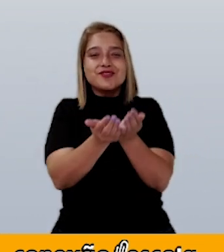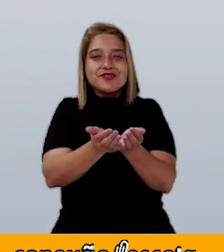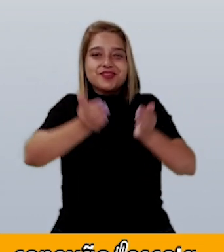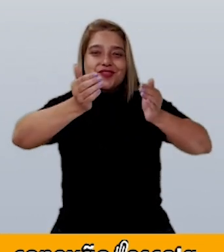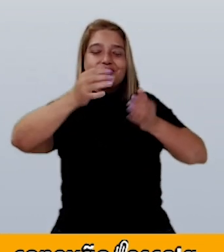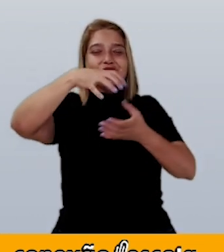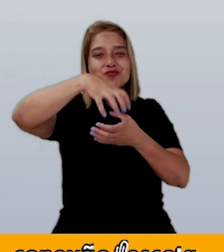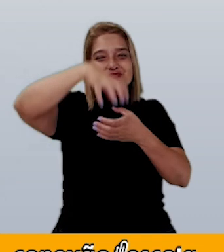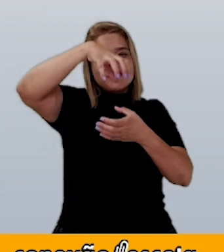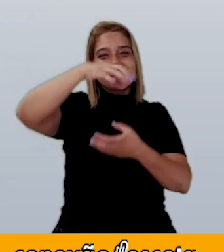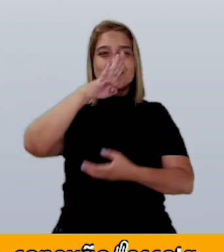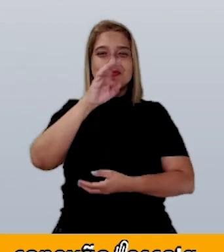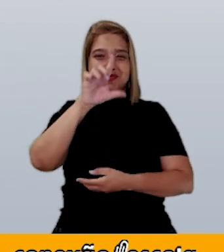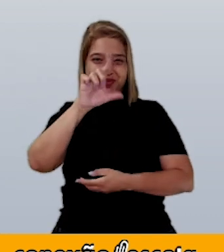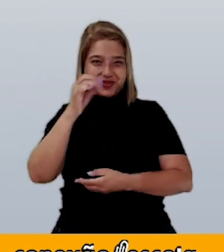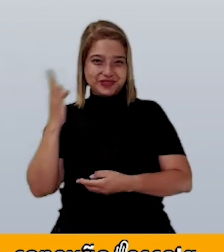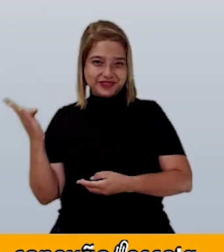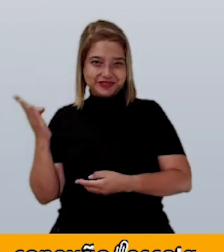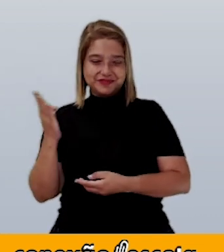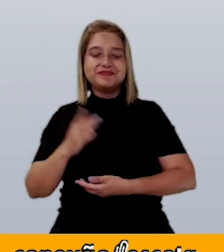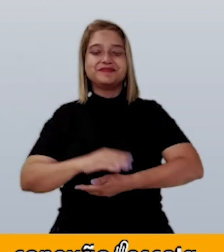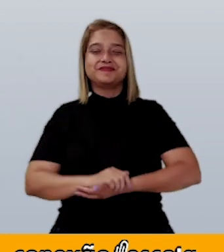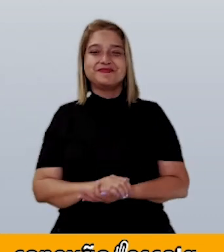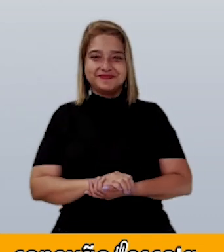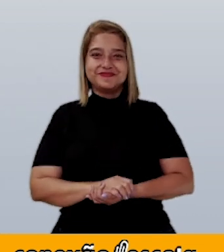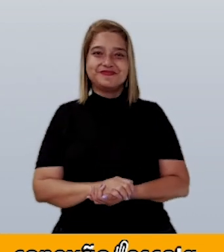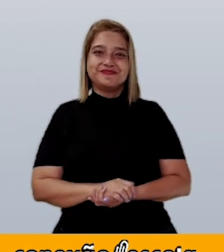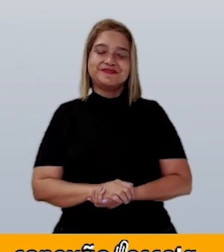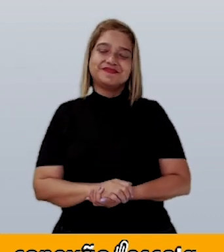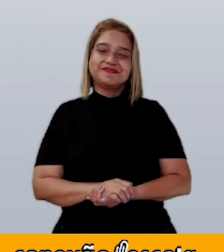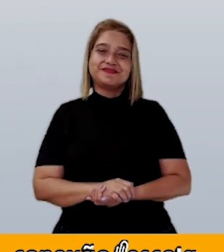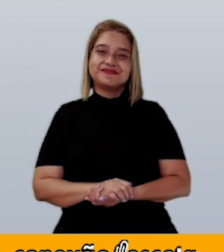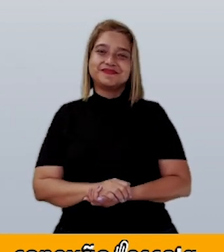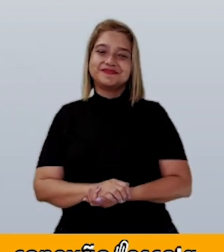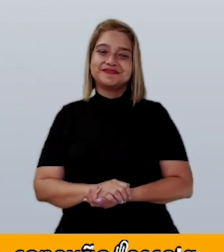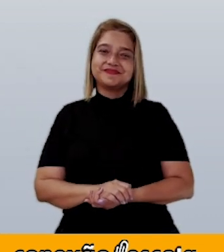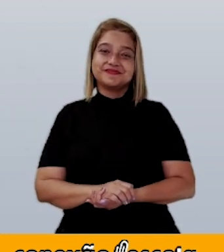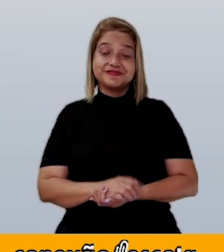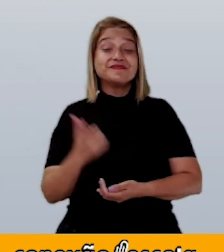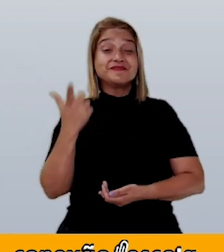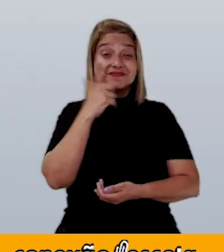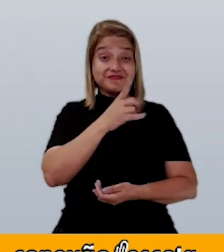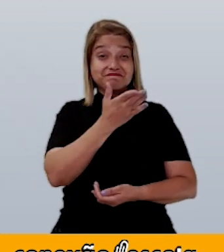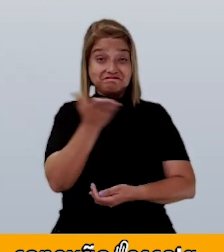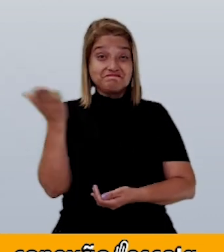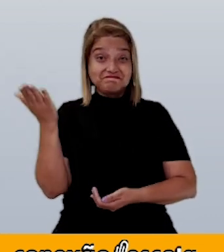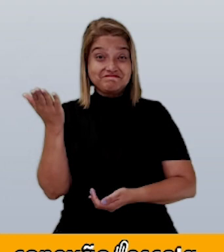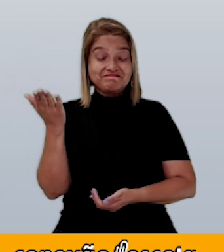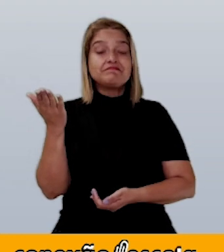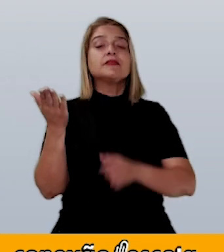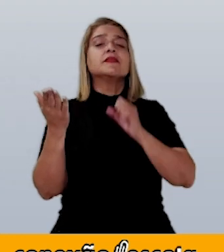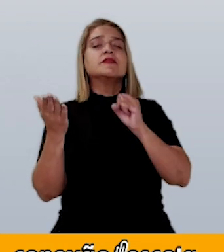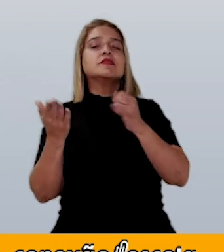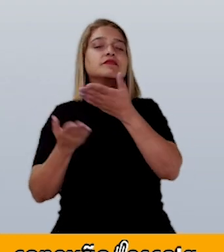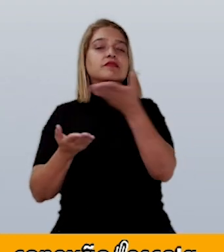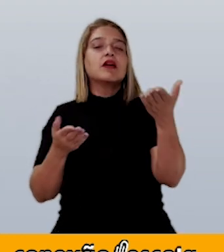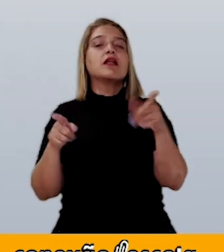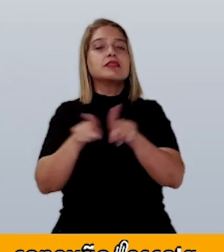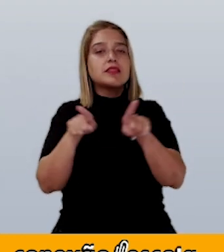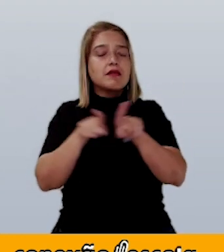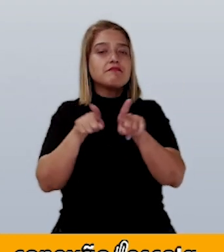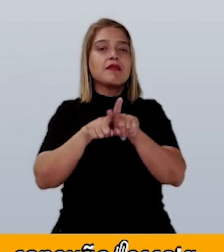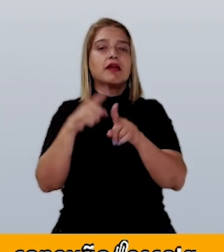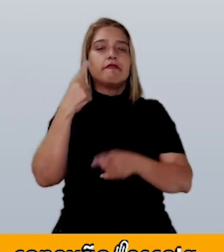dobrando o seu tamanho. Certo? Conseguiu? E se você tentar fazer